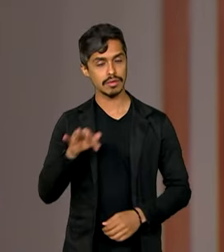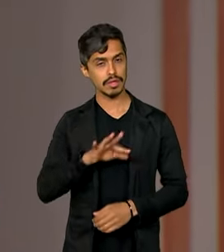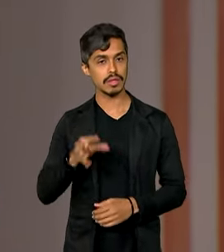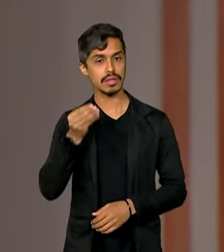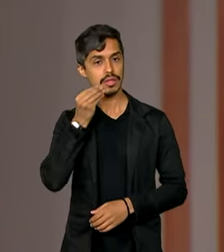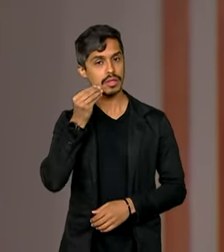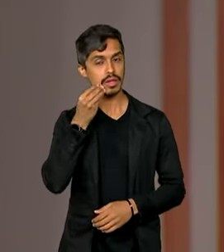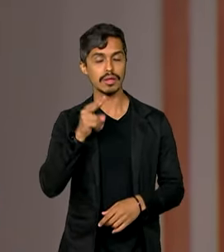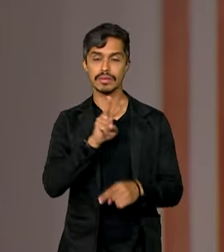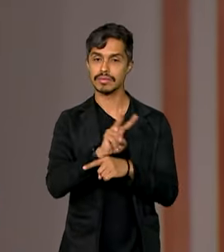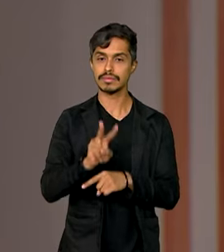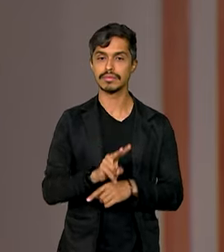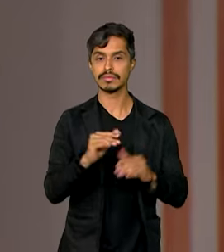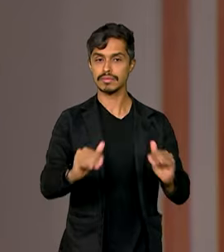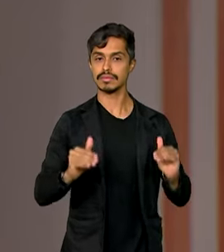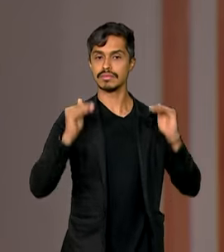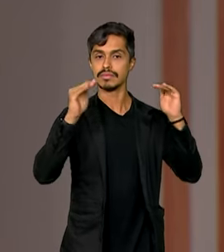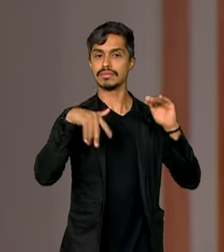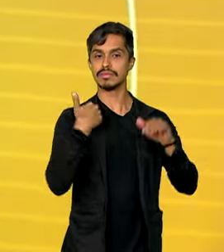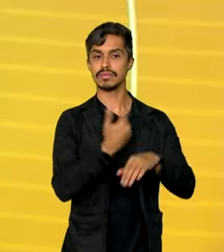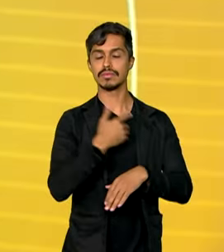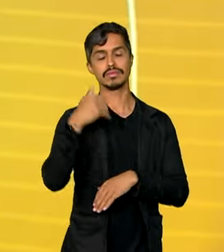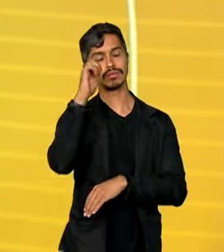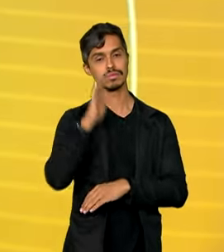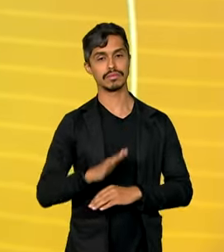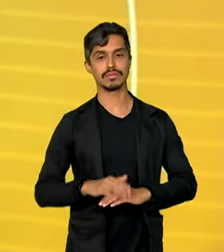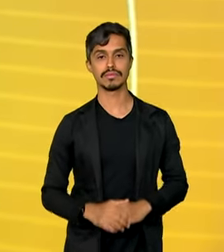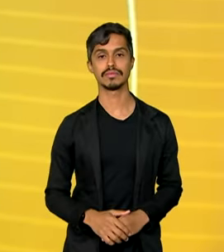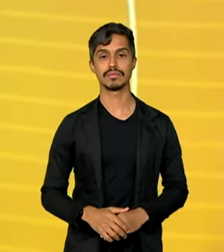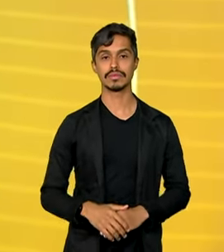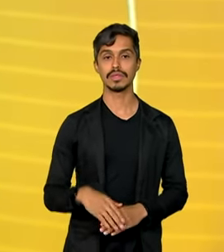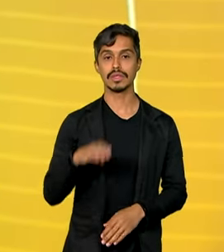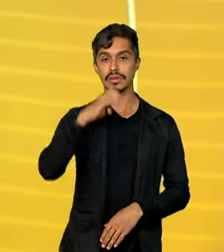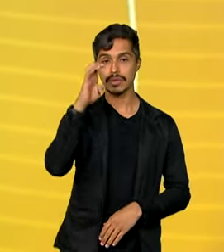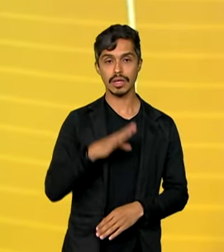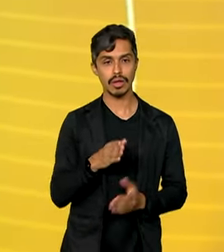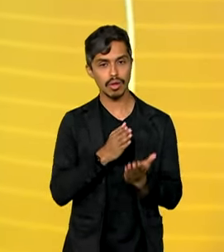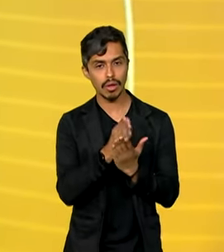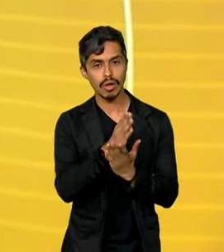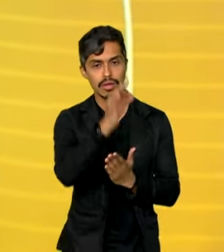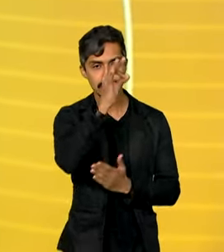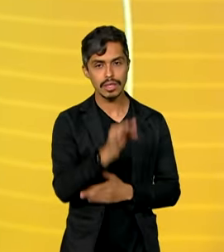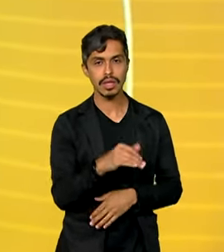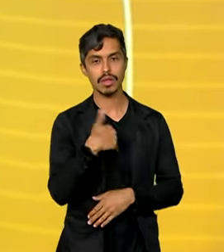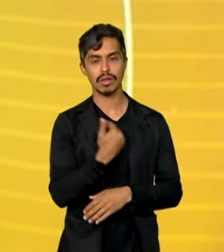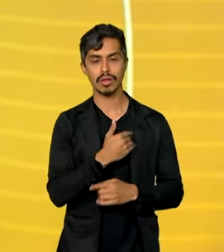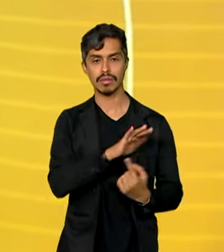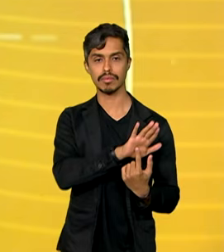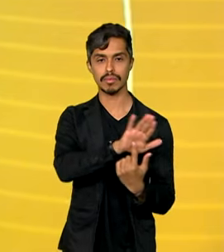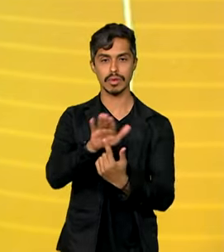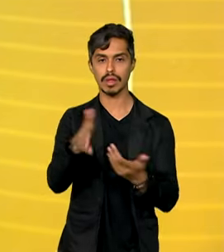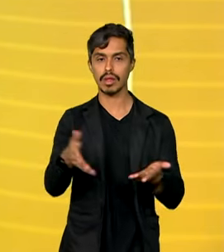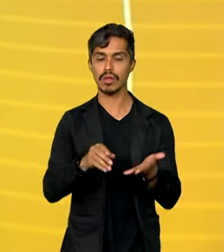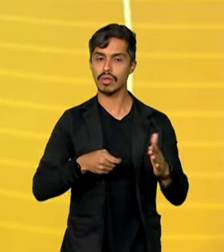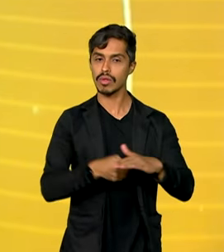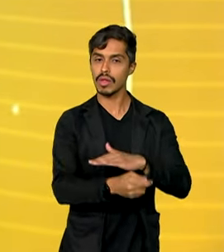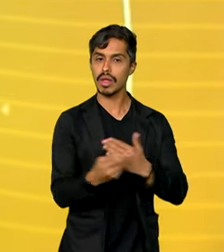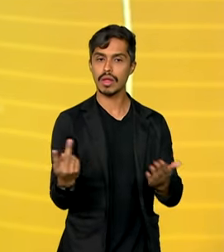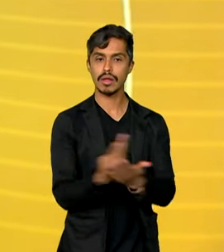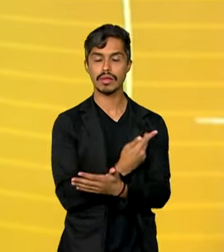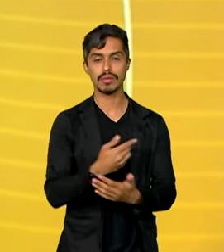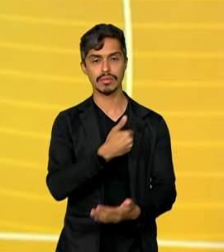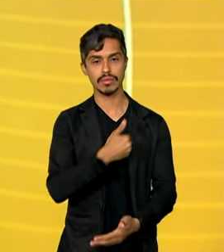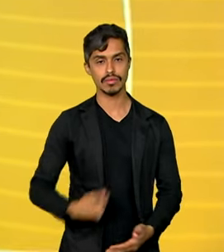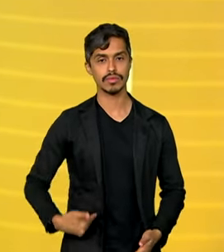que zela aí pela soberania do nosso país. O Brasil do Rumo Certo de hoje mostra para você os investimentos realizados